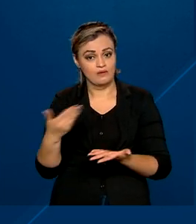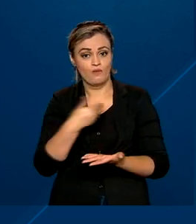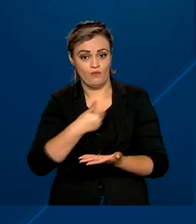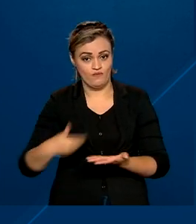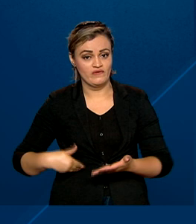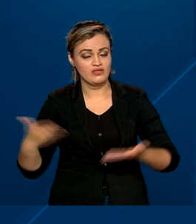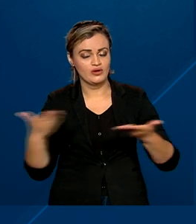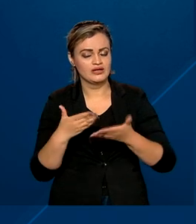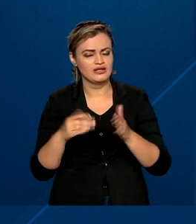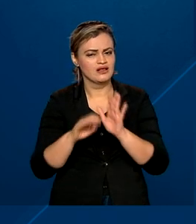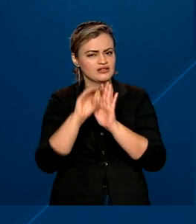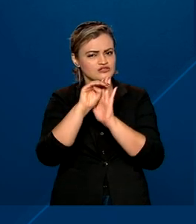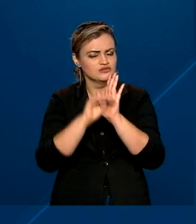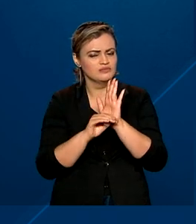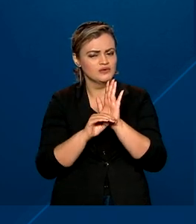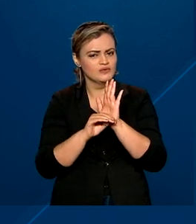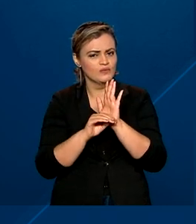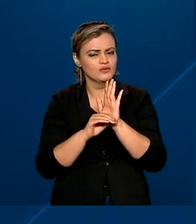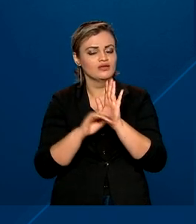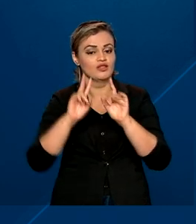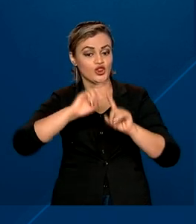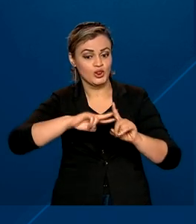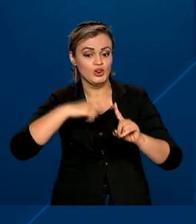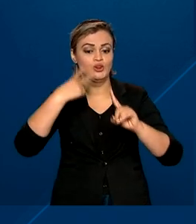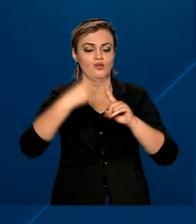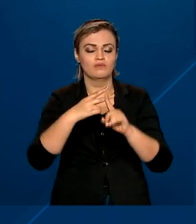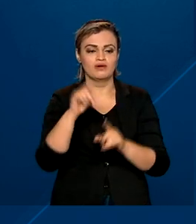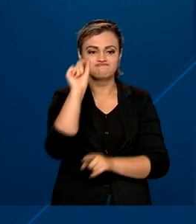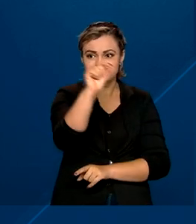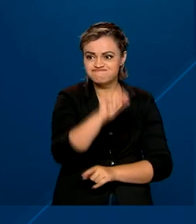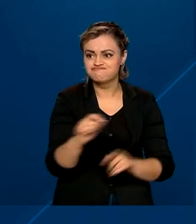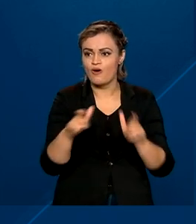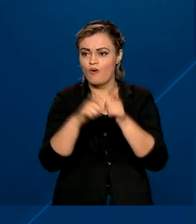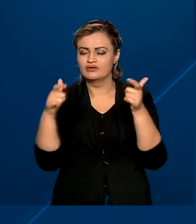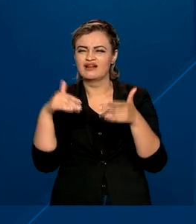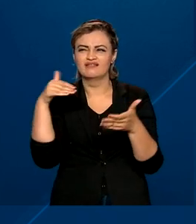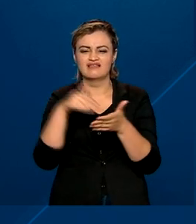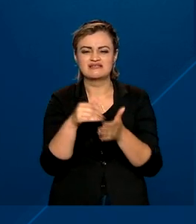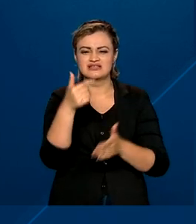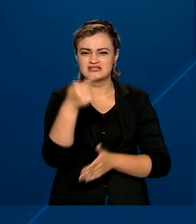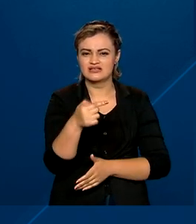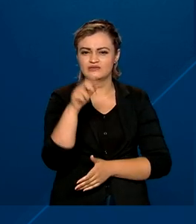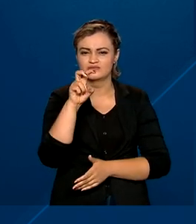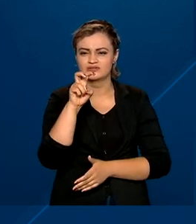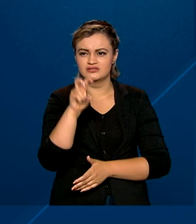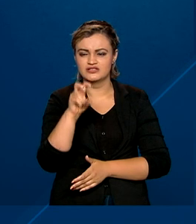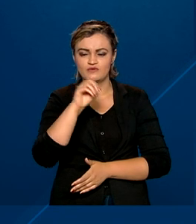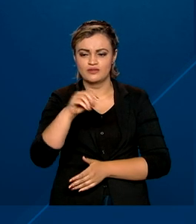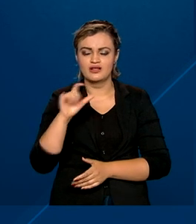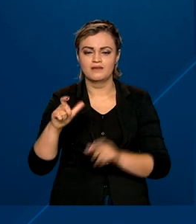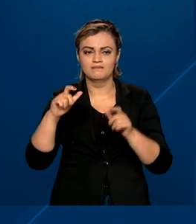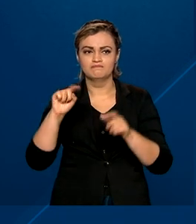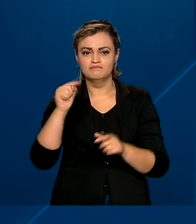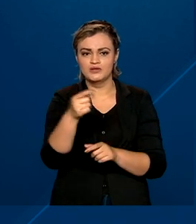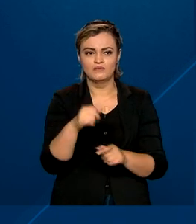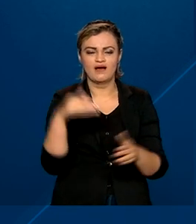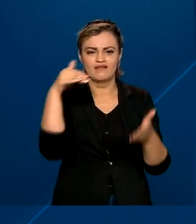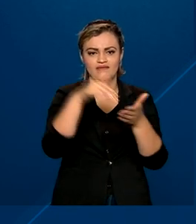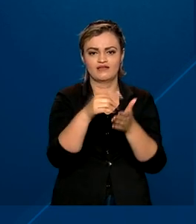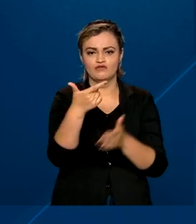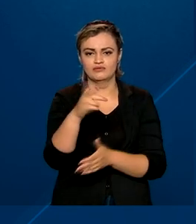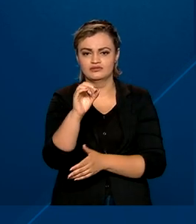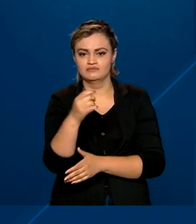redução dos tributos possa mais que dobrar o número de estações, chegando a 750 mil em 2025.